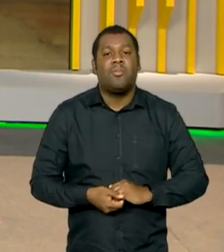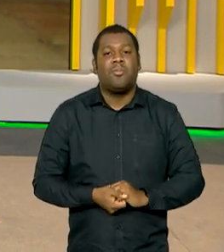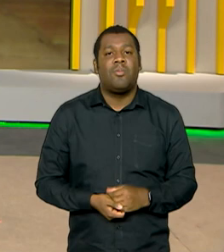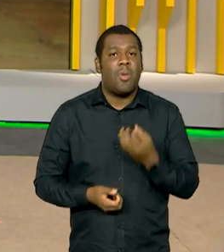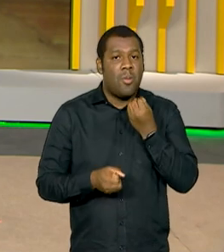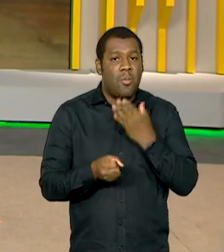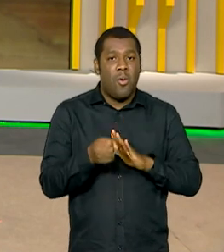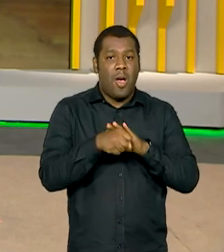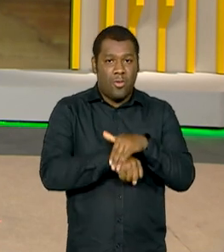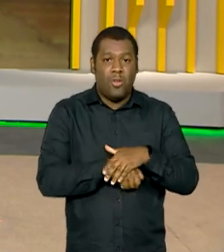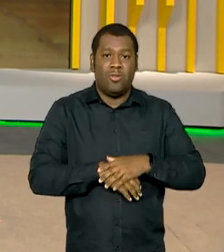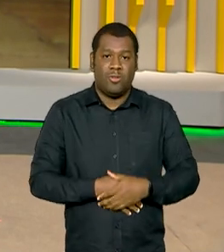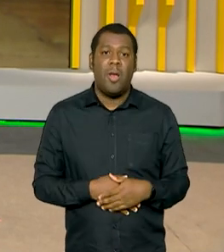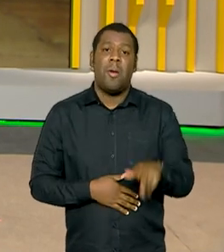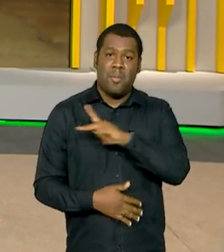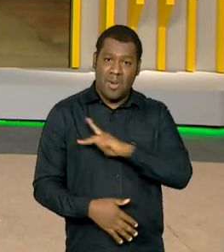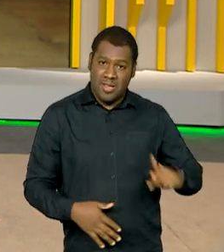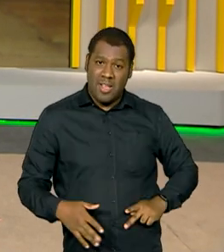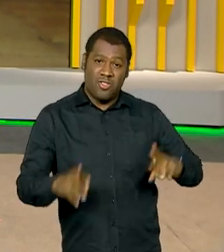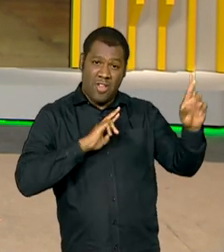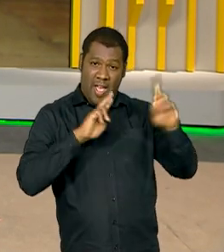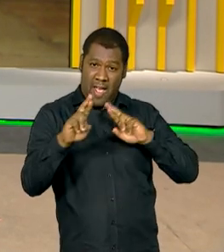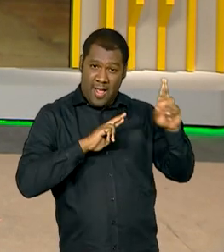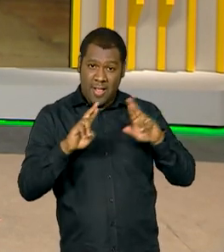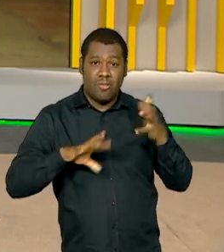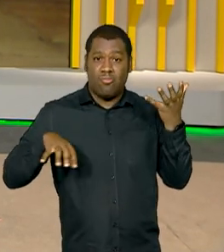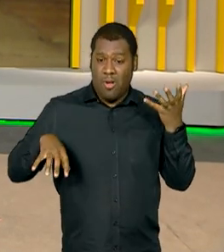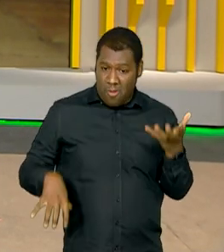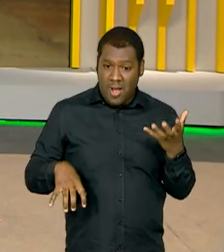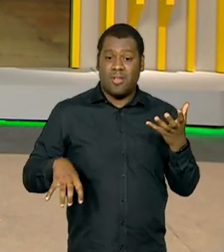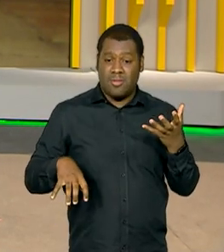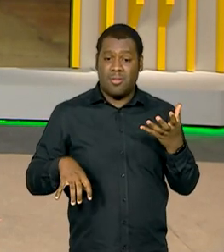Esta relação com o Congresso é uma das prioridades do governo, não é?